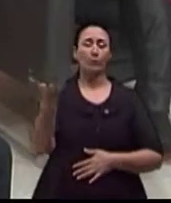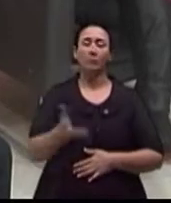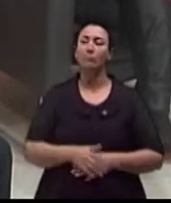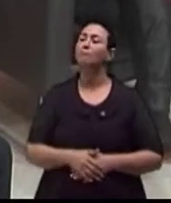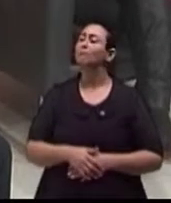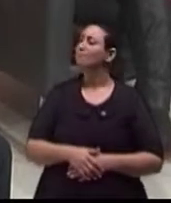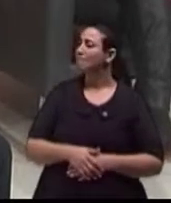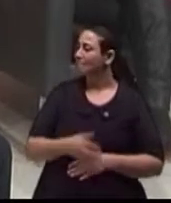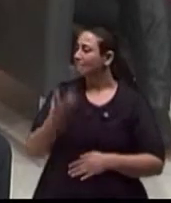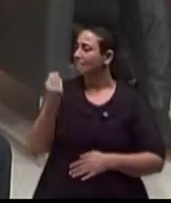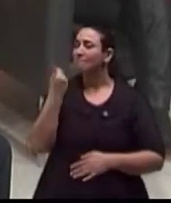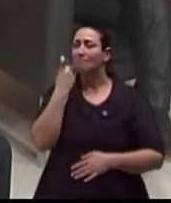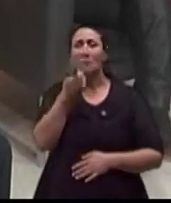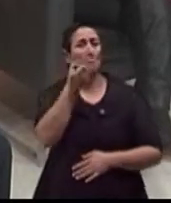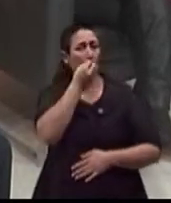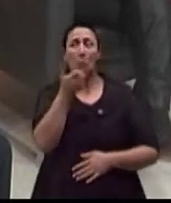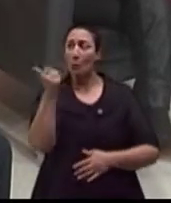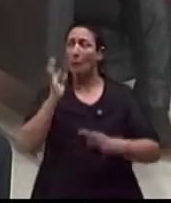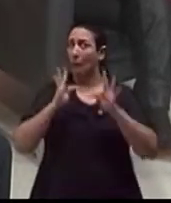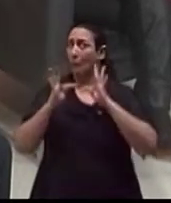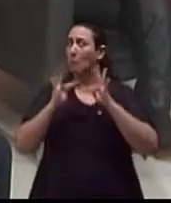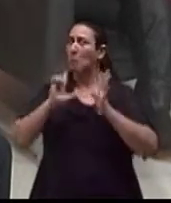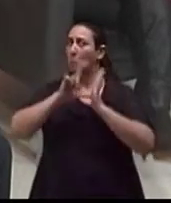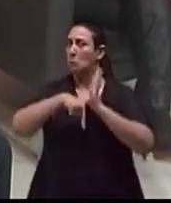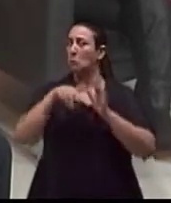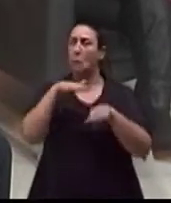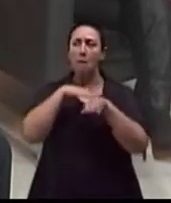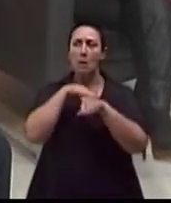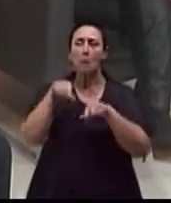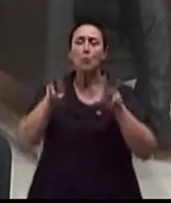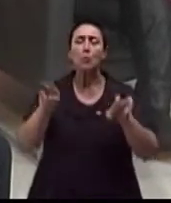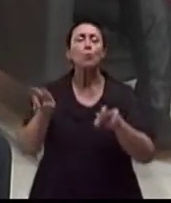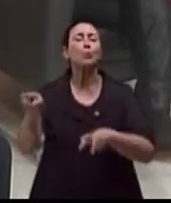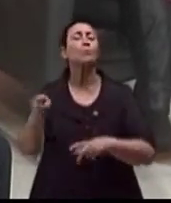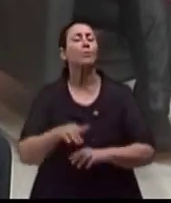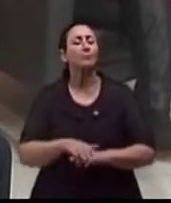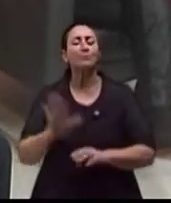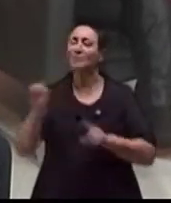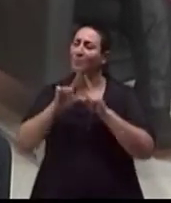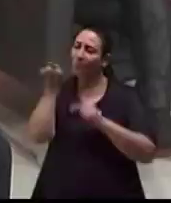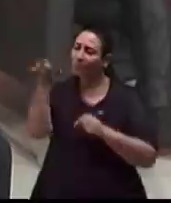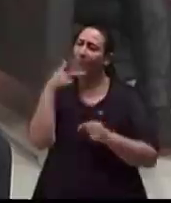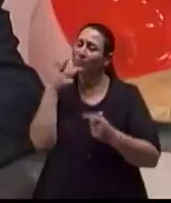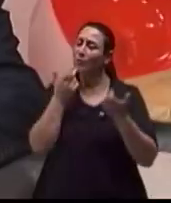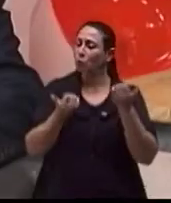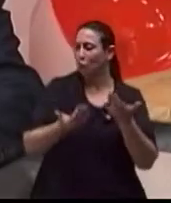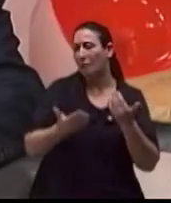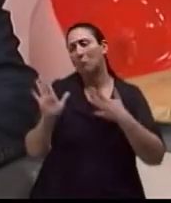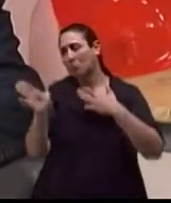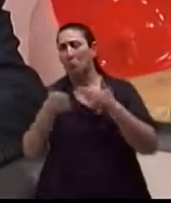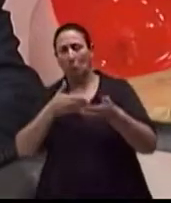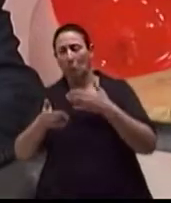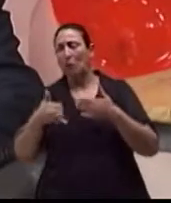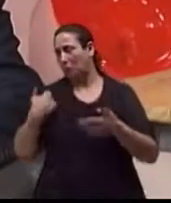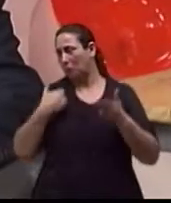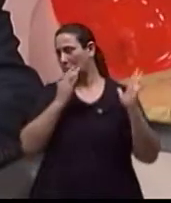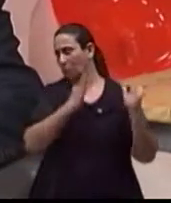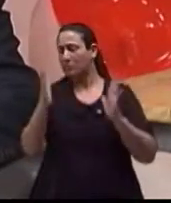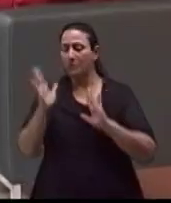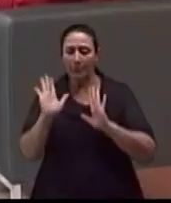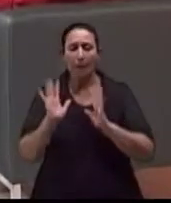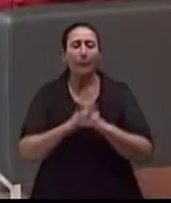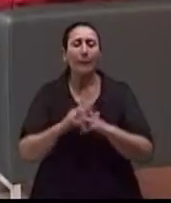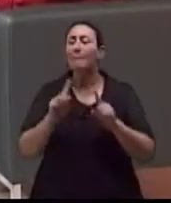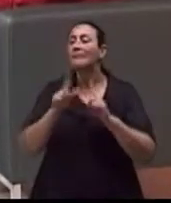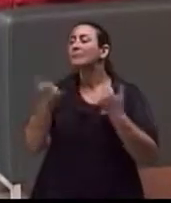é bom. Depois nós vamos falar sobre exatamente os tratamentos. Mas eu quero saber, assim, para os mais jovens, o diz que acontece em qualquer idade, né? A questão